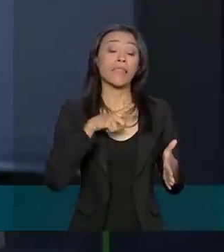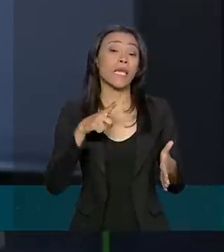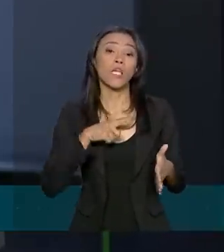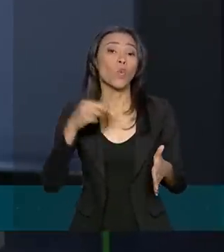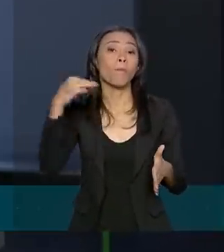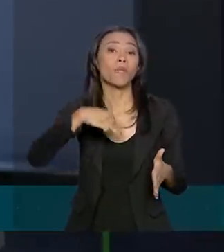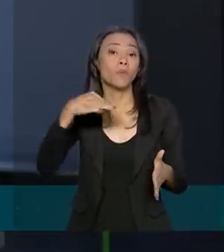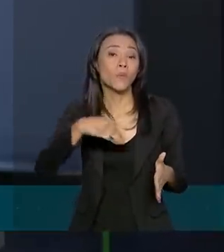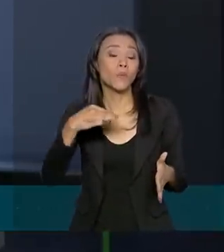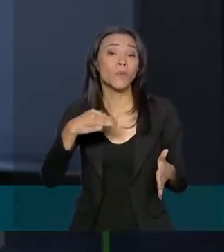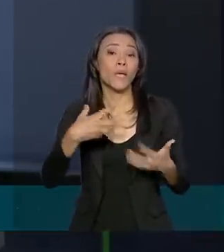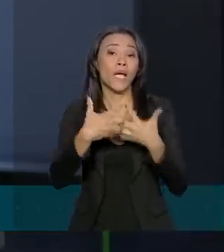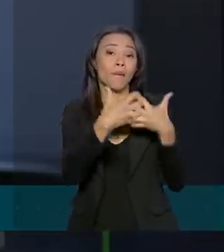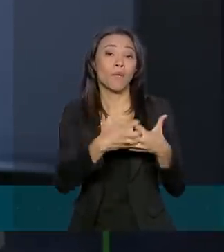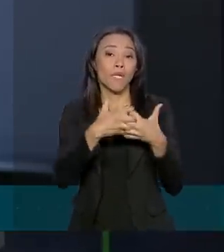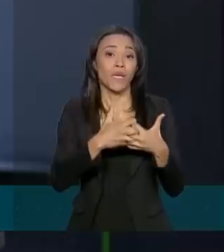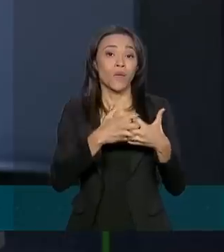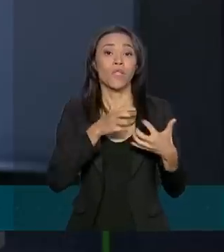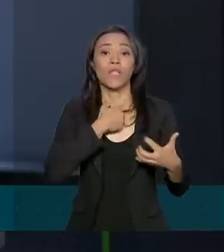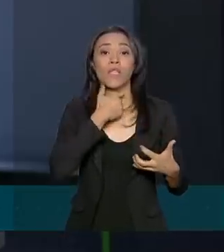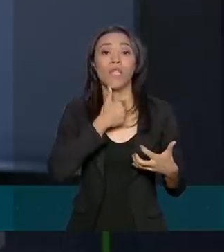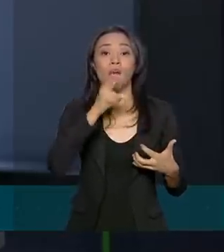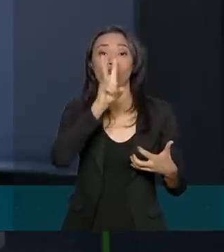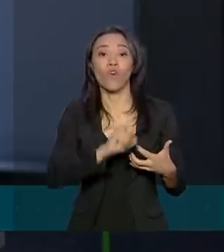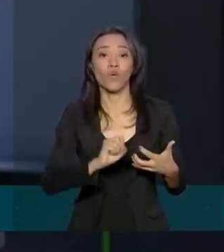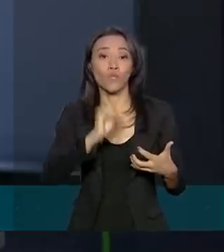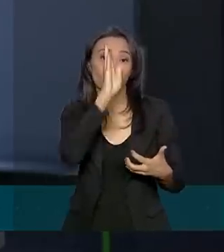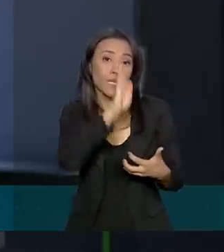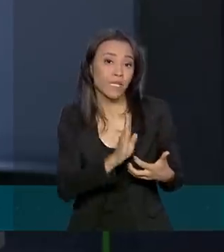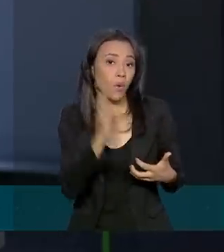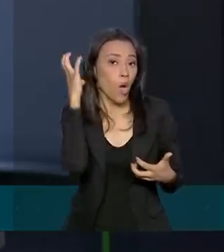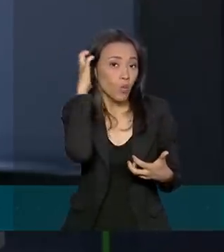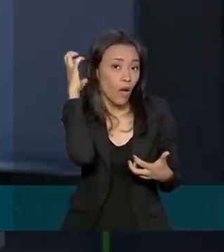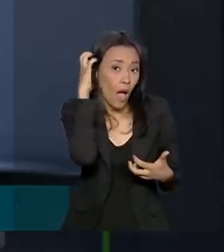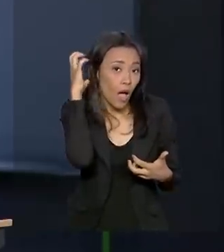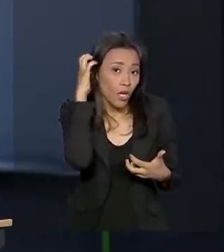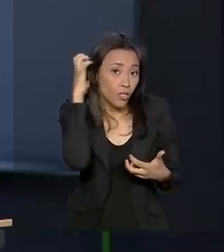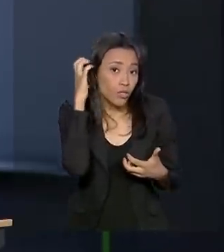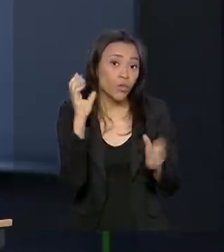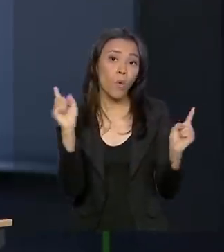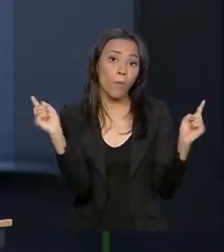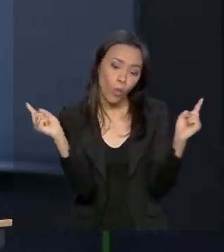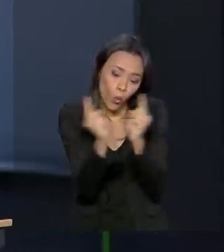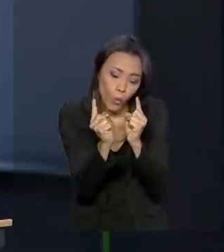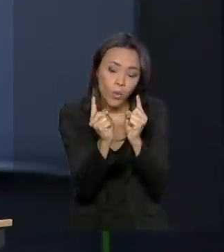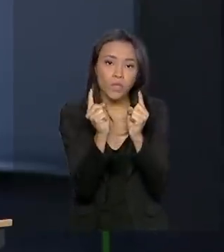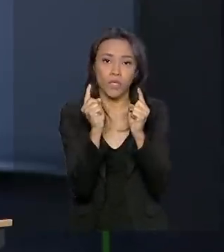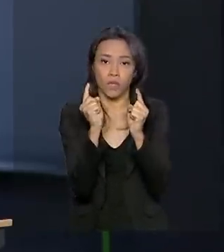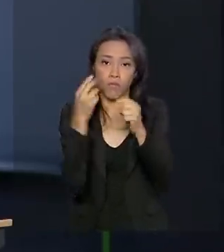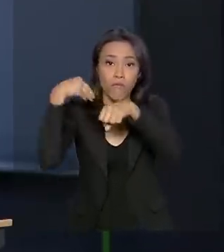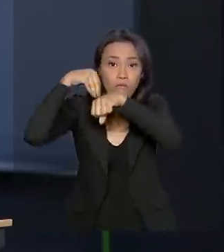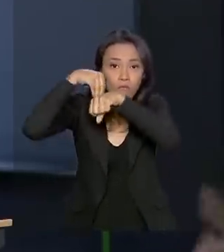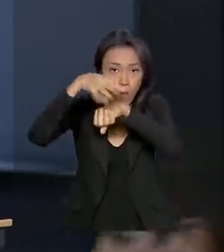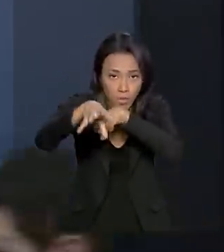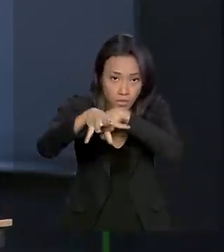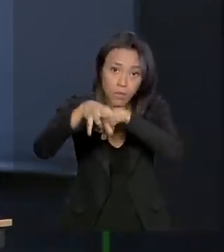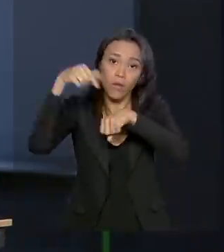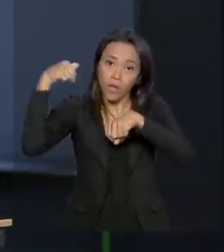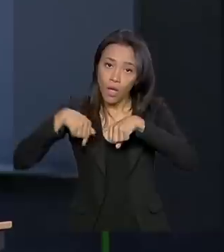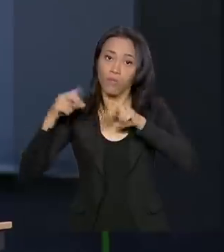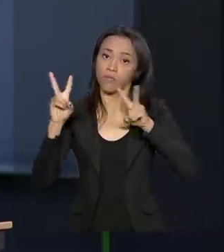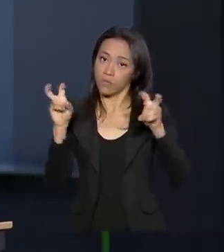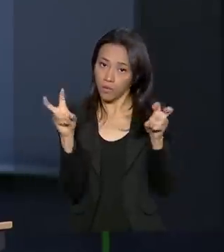que toda sexta-feira nós procuramos colocar uma notícia curta, mas bem objetiva, de um assunto que nós estamos